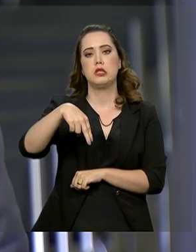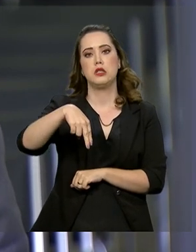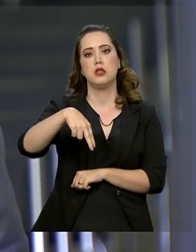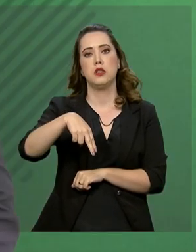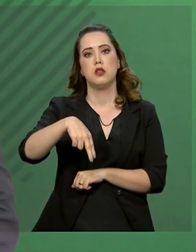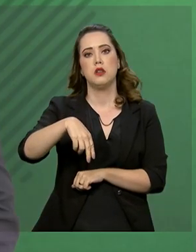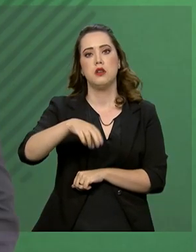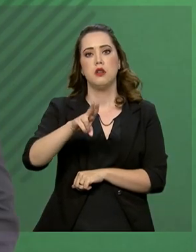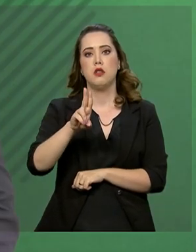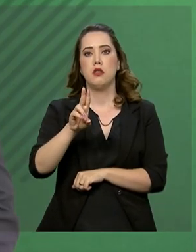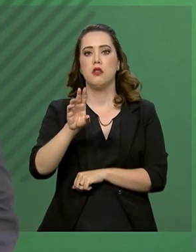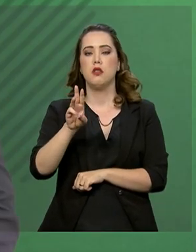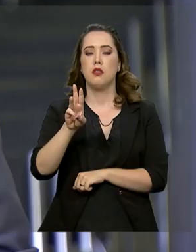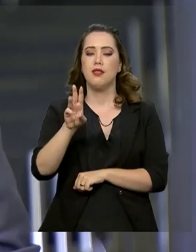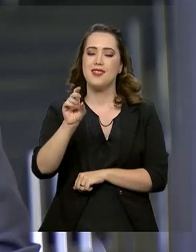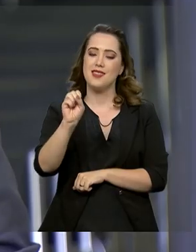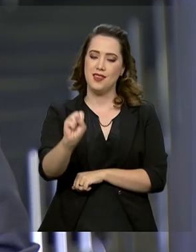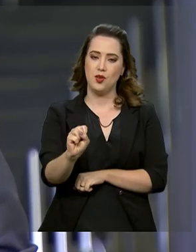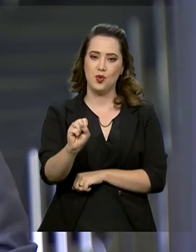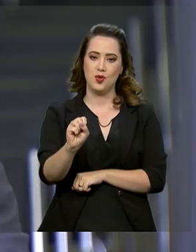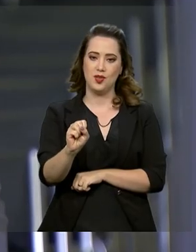Você é novo aqui? Sim.